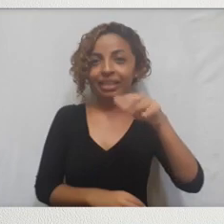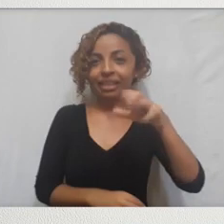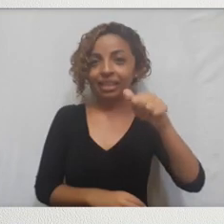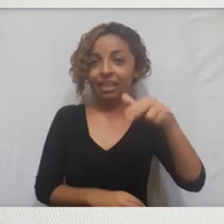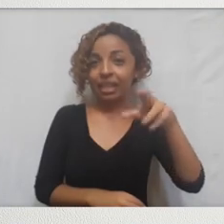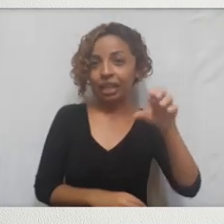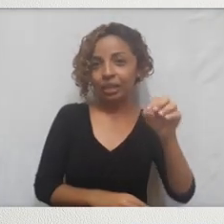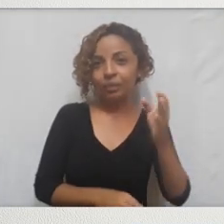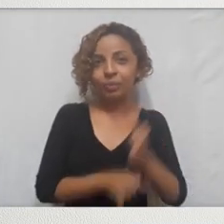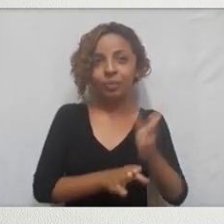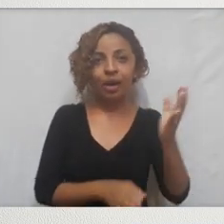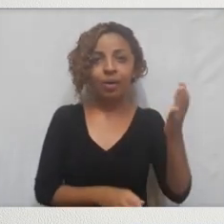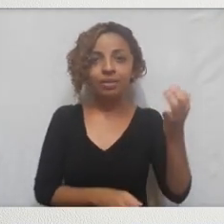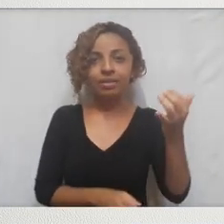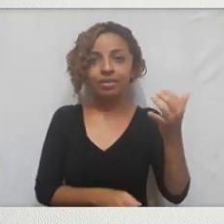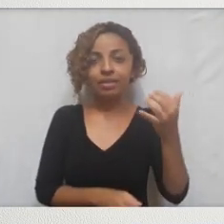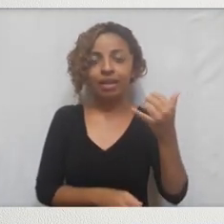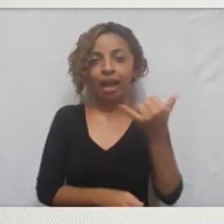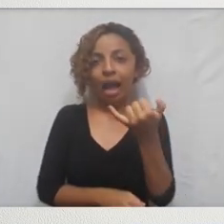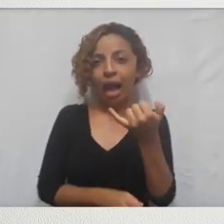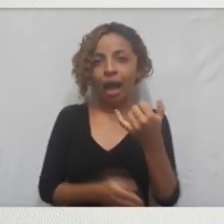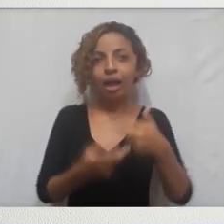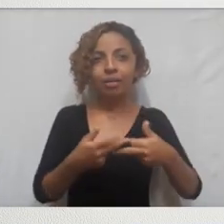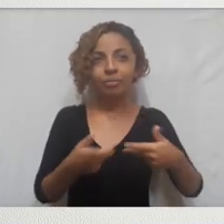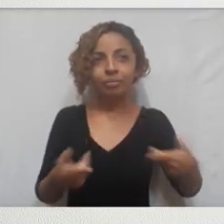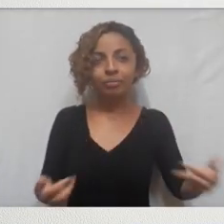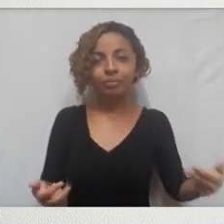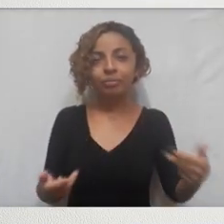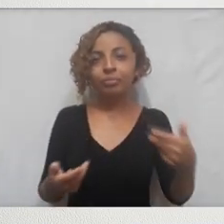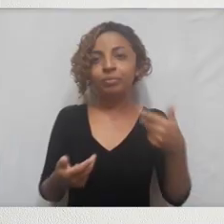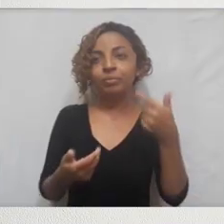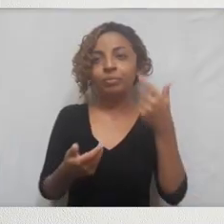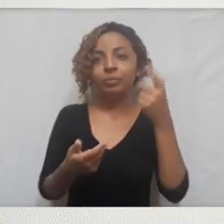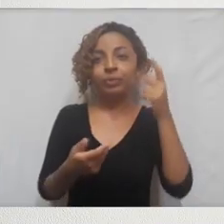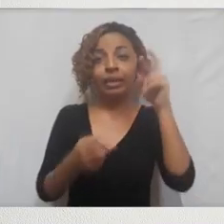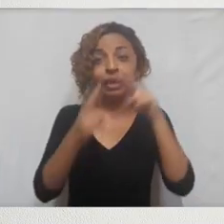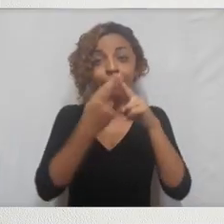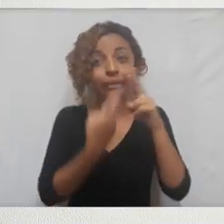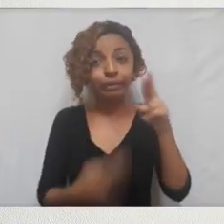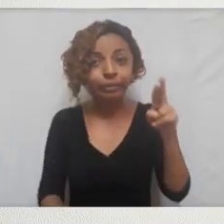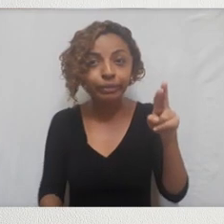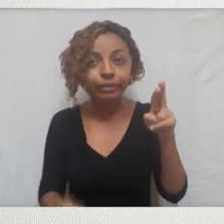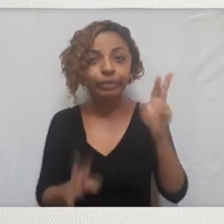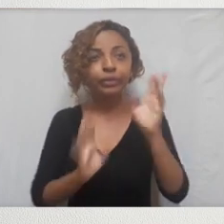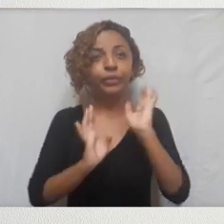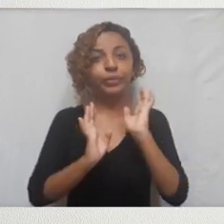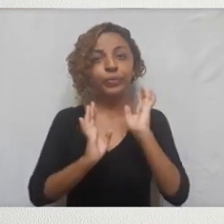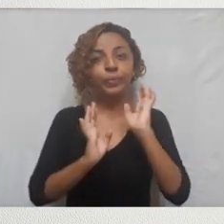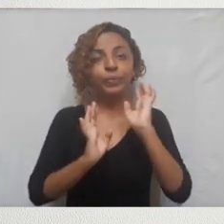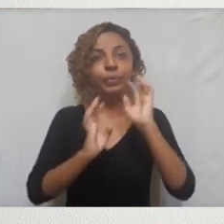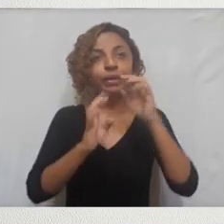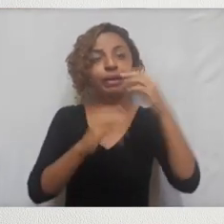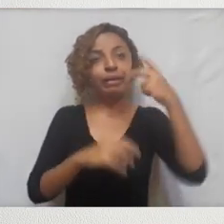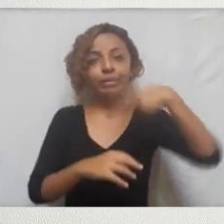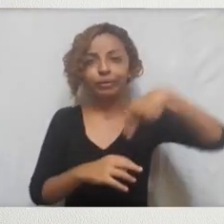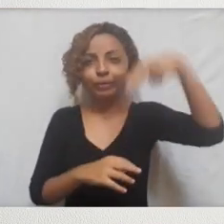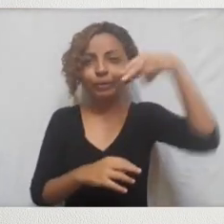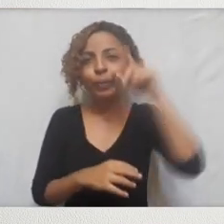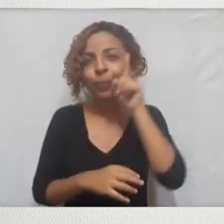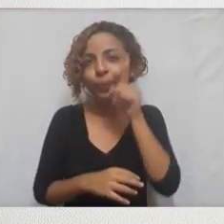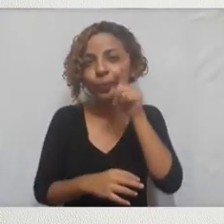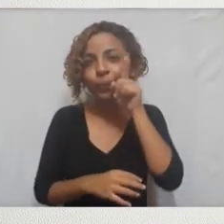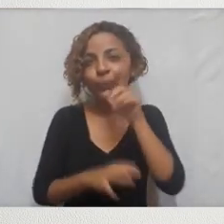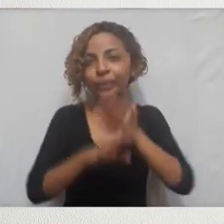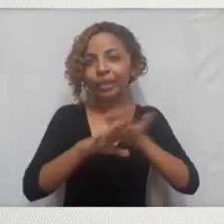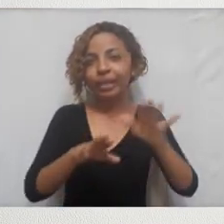acentuadas sobre o porte de armas, sobre famílias, sobre religião, sobre o protestantismo norte-americano, que também é muito acentuado.